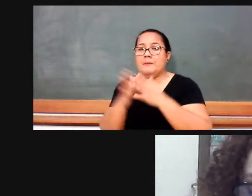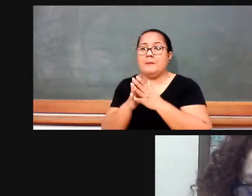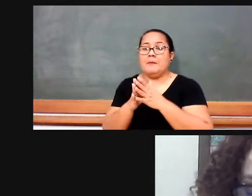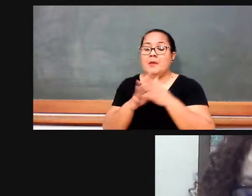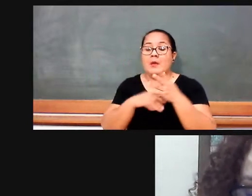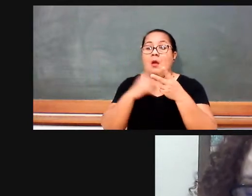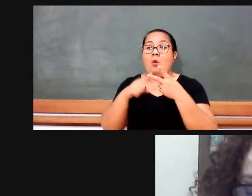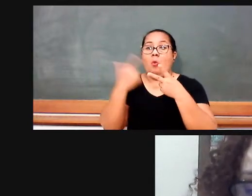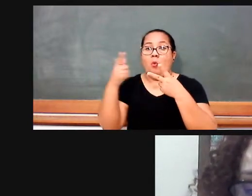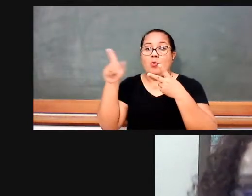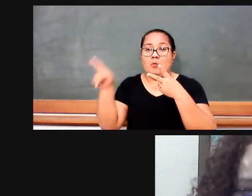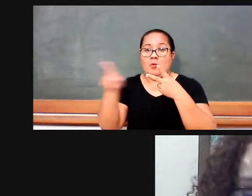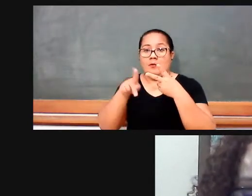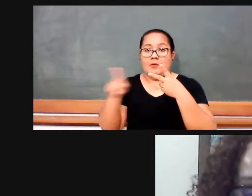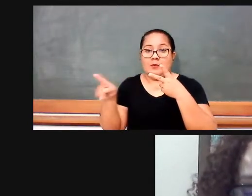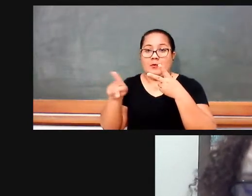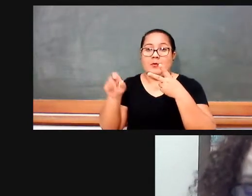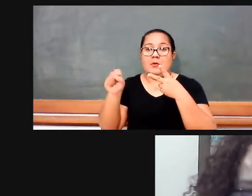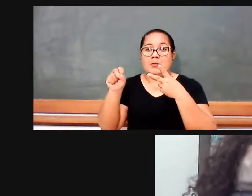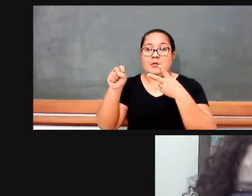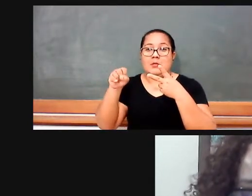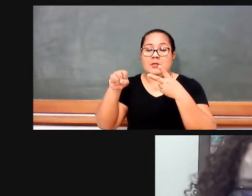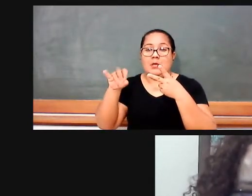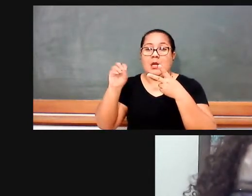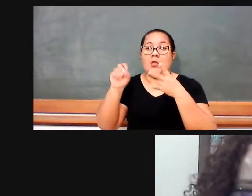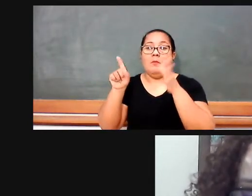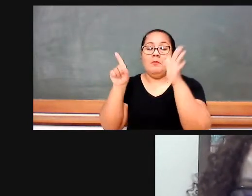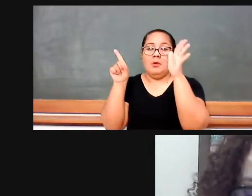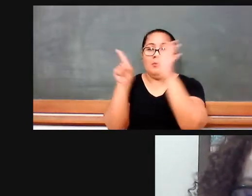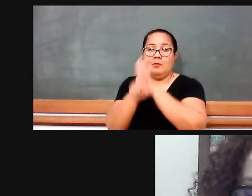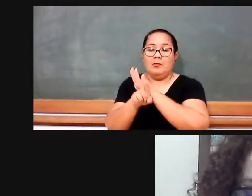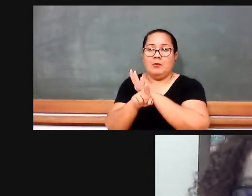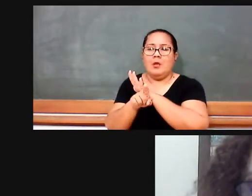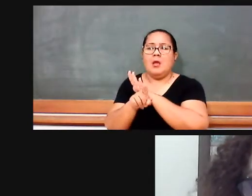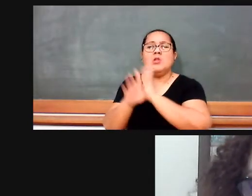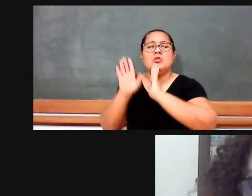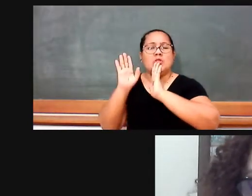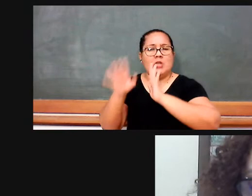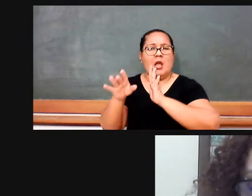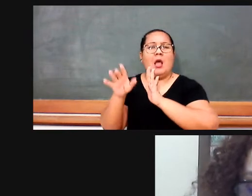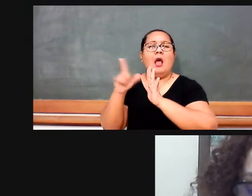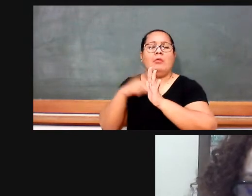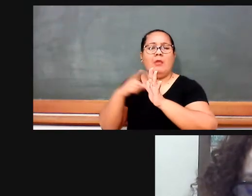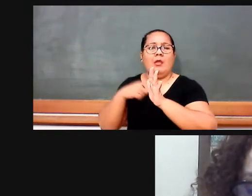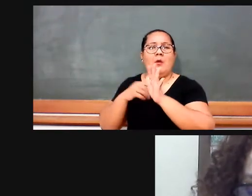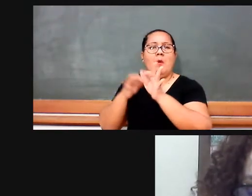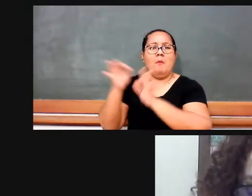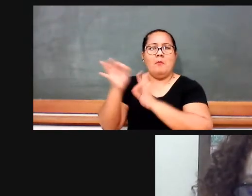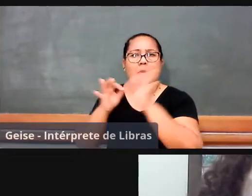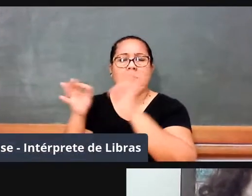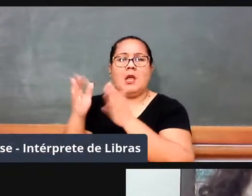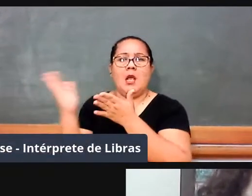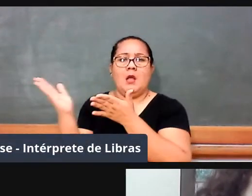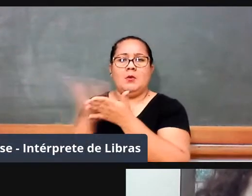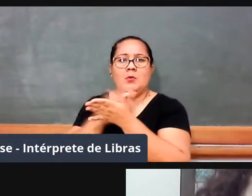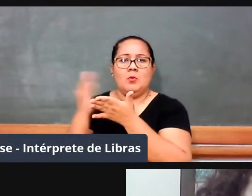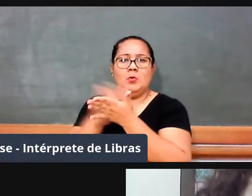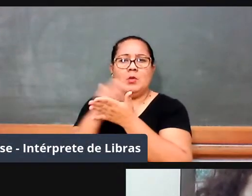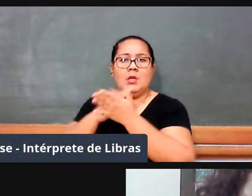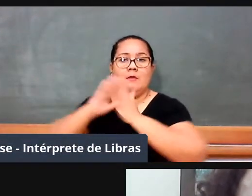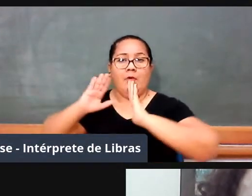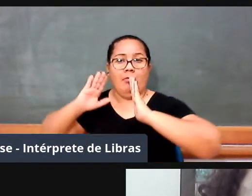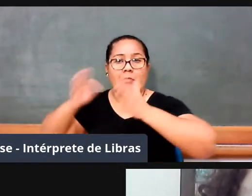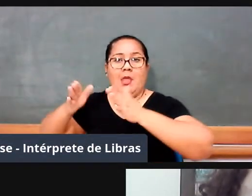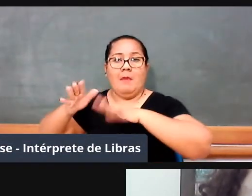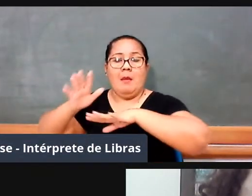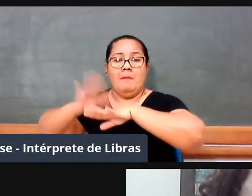Sênio Alexandre pergunta, existe algum projeto no sentido de se publicar um livro abordando